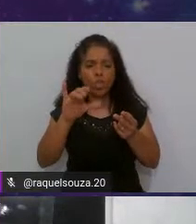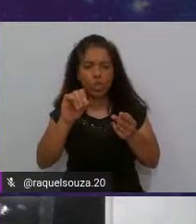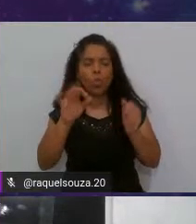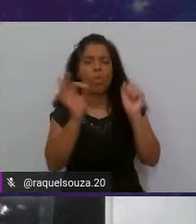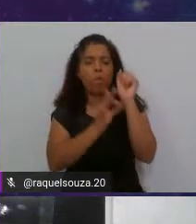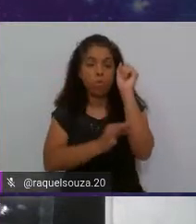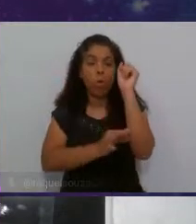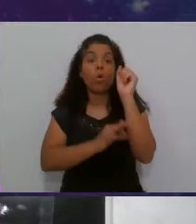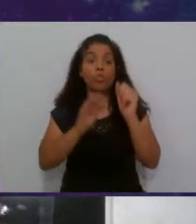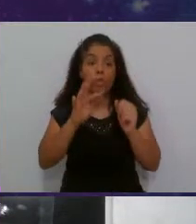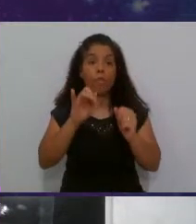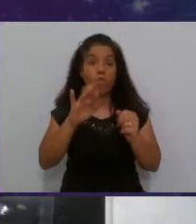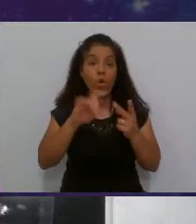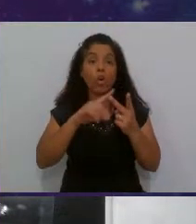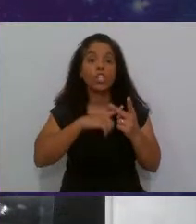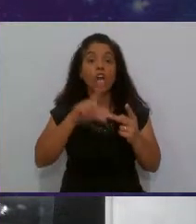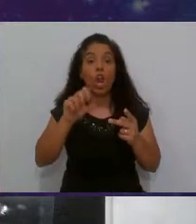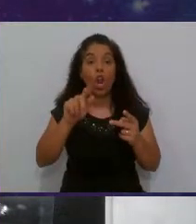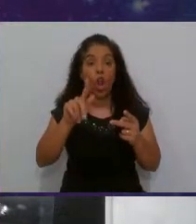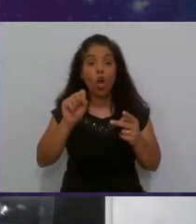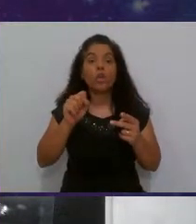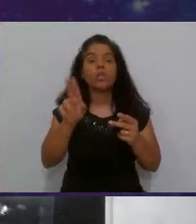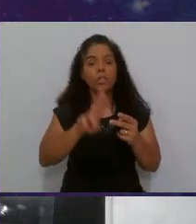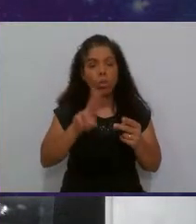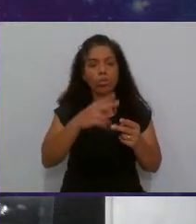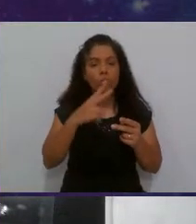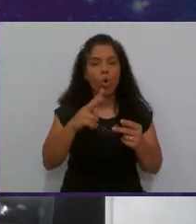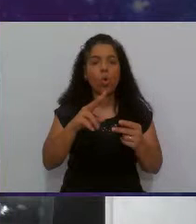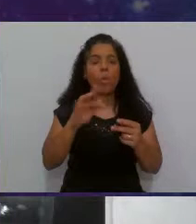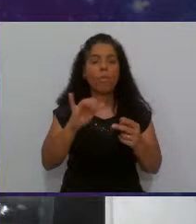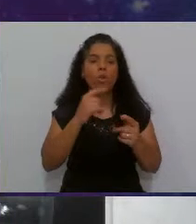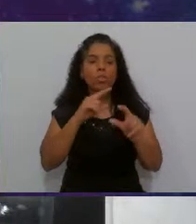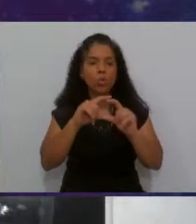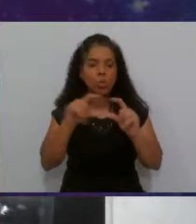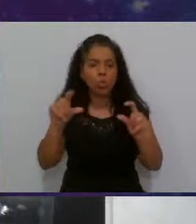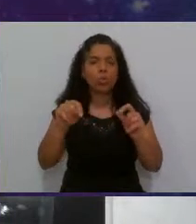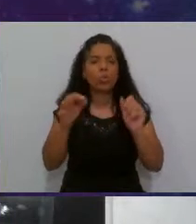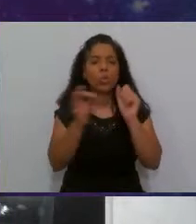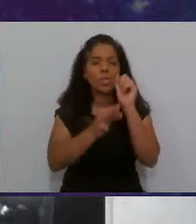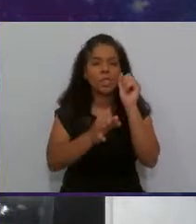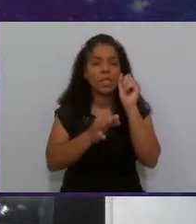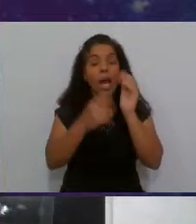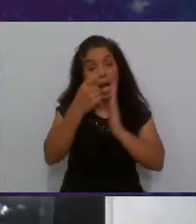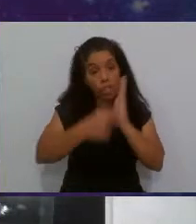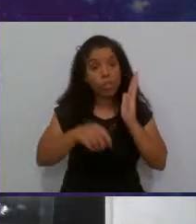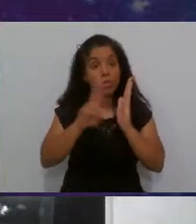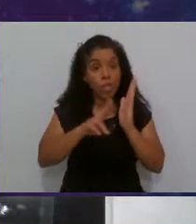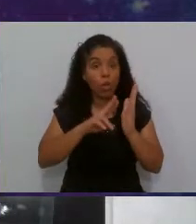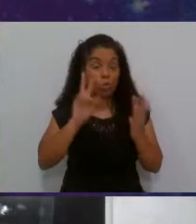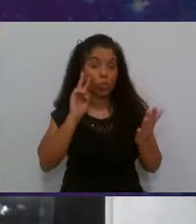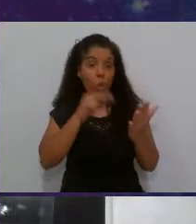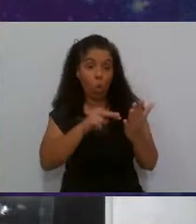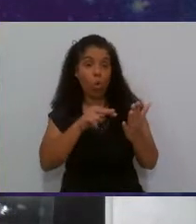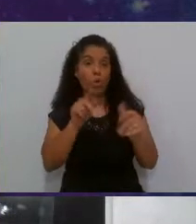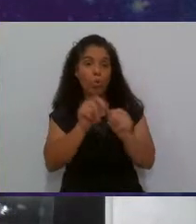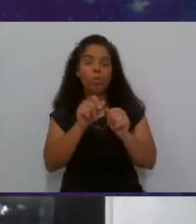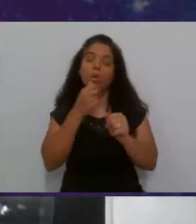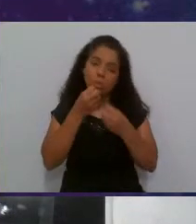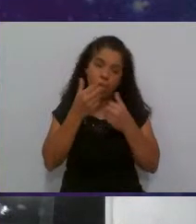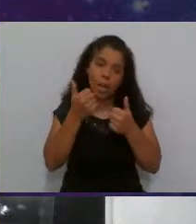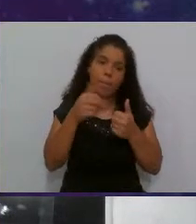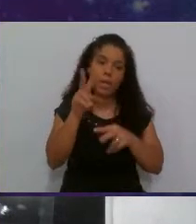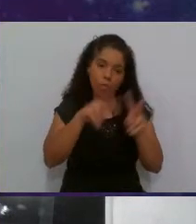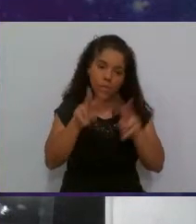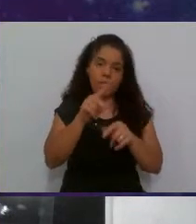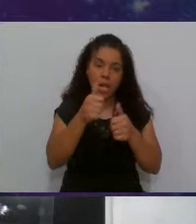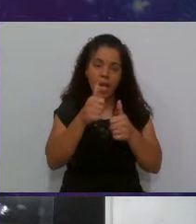os logs. Então, ele usou como fonte, um dos artigos que ele usou como fonte foi o meu, vale a pena vocês darem